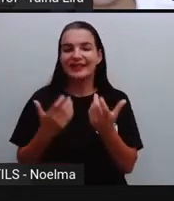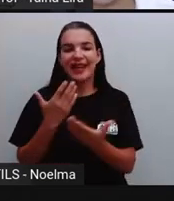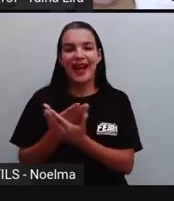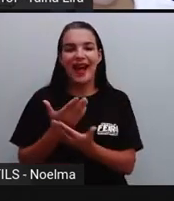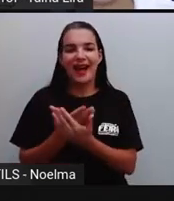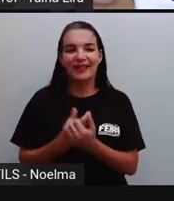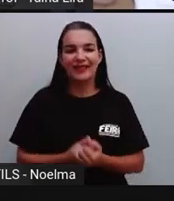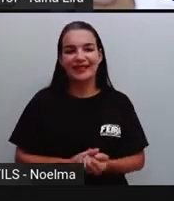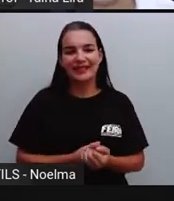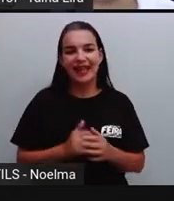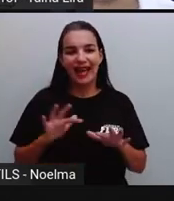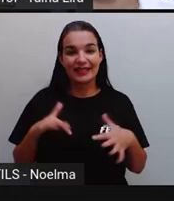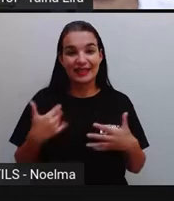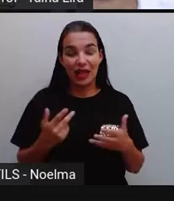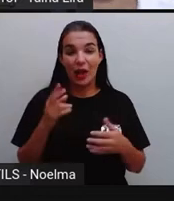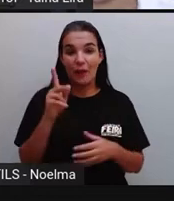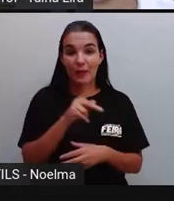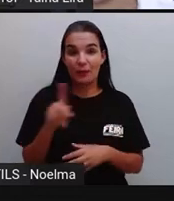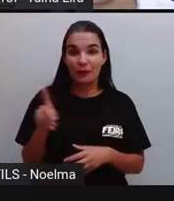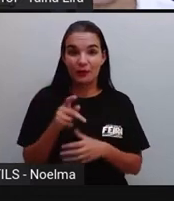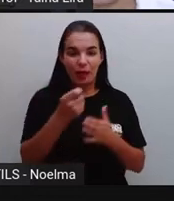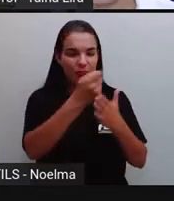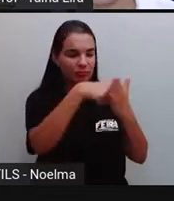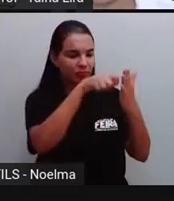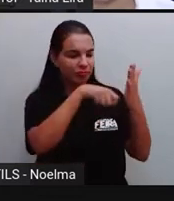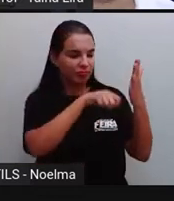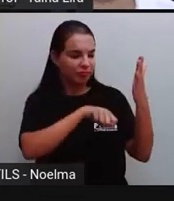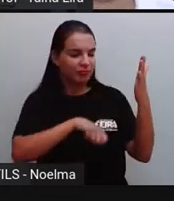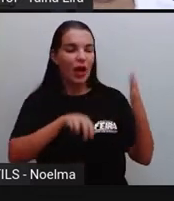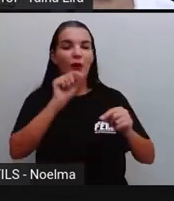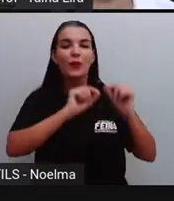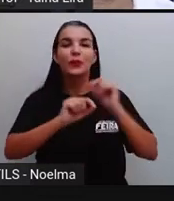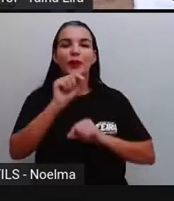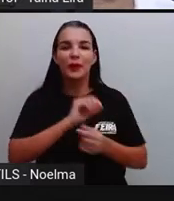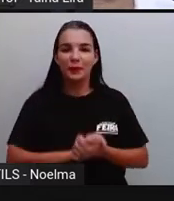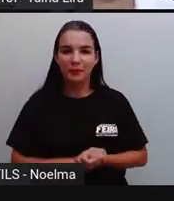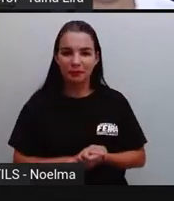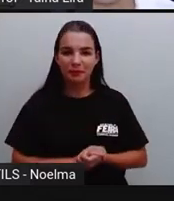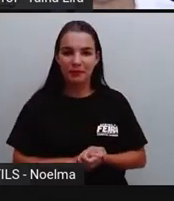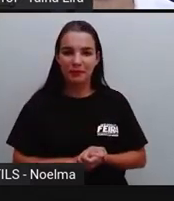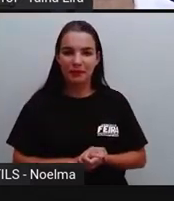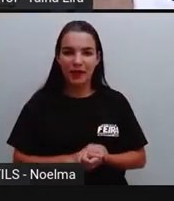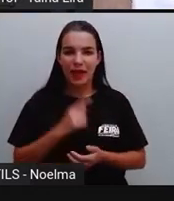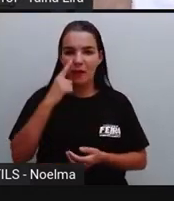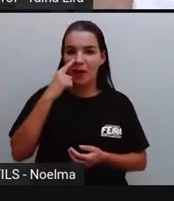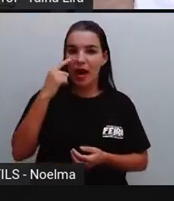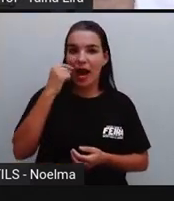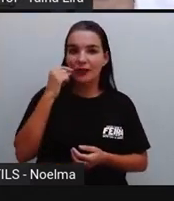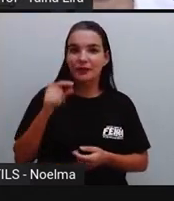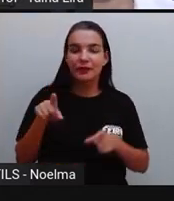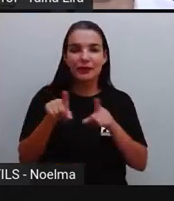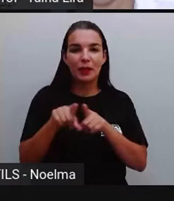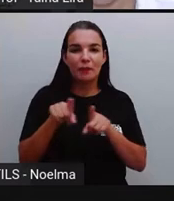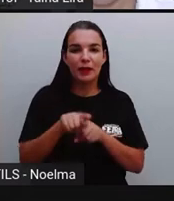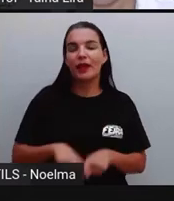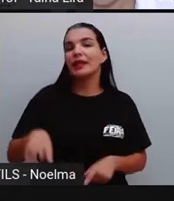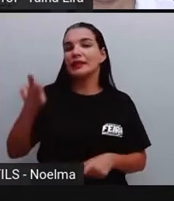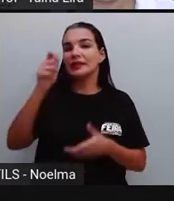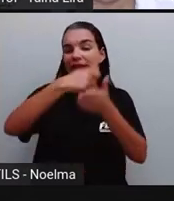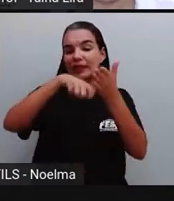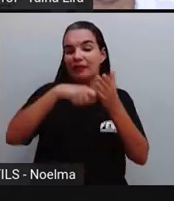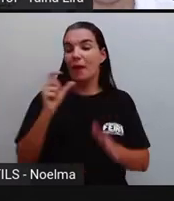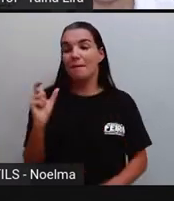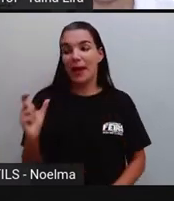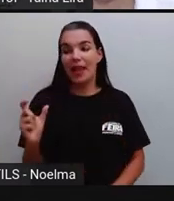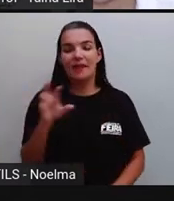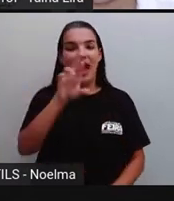escreve na lousa bem grande. Então, observe, desenhou o rato, escreveu aí, ó, a